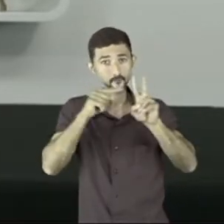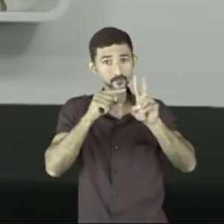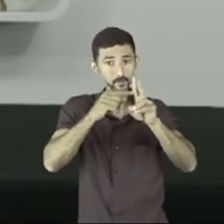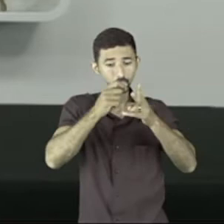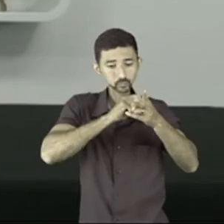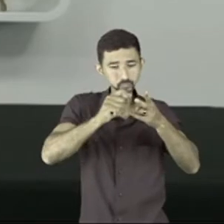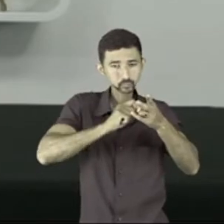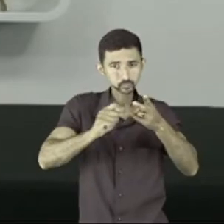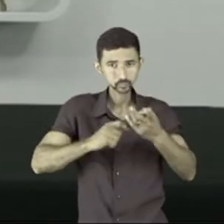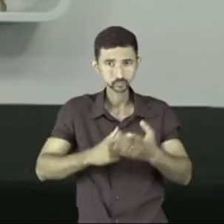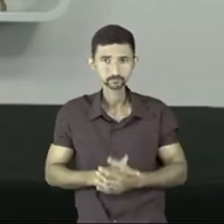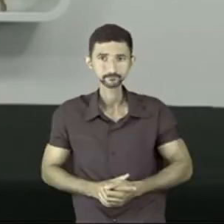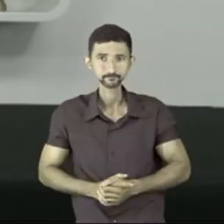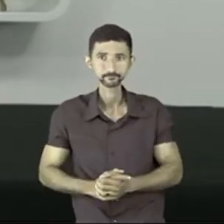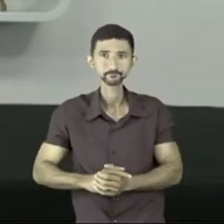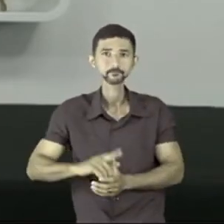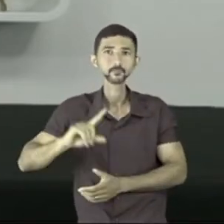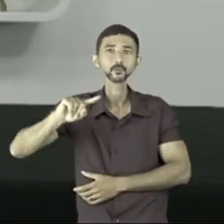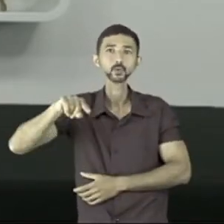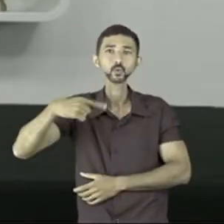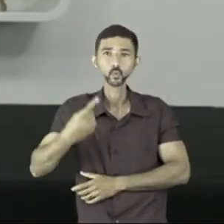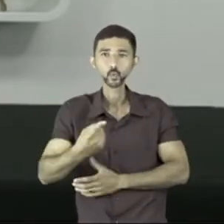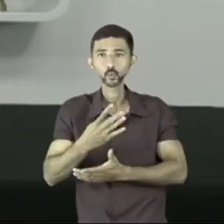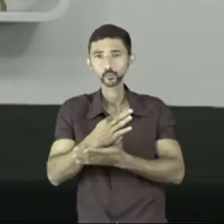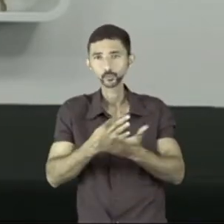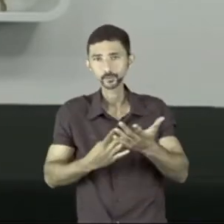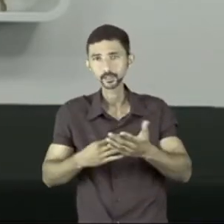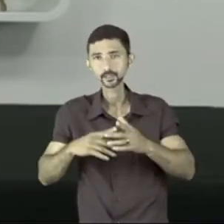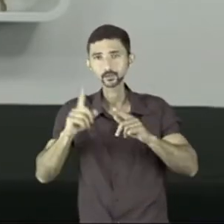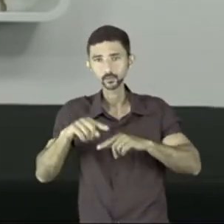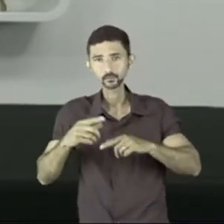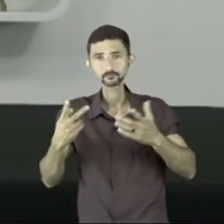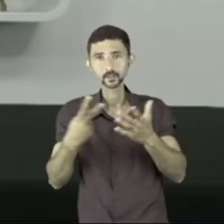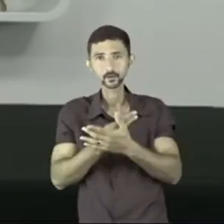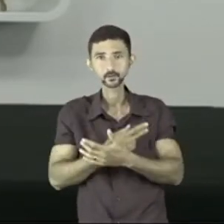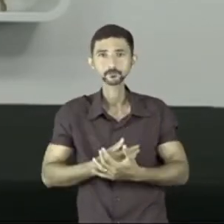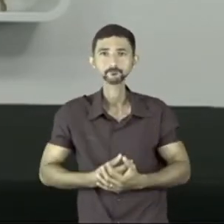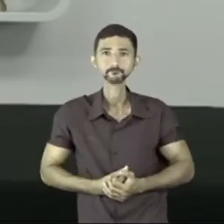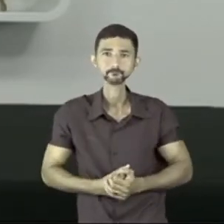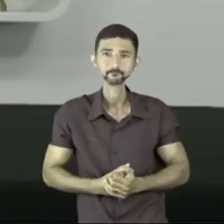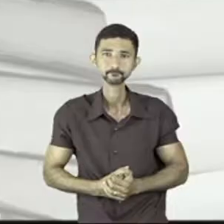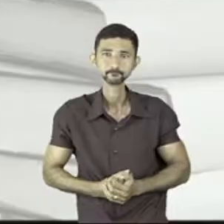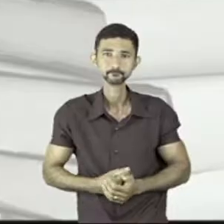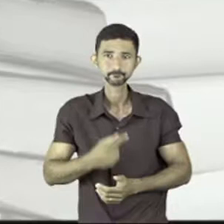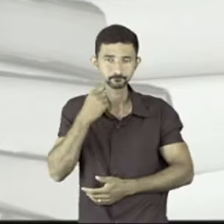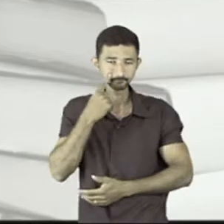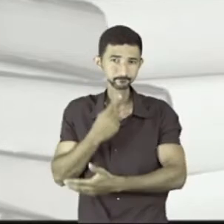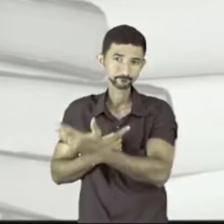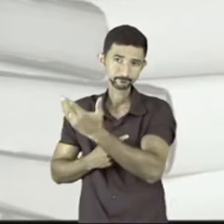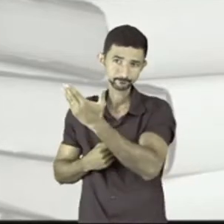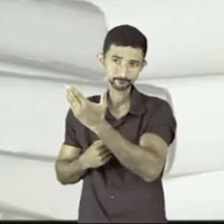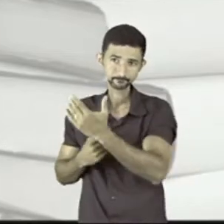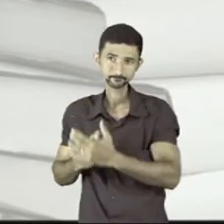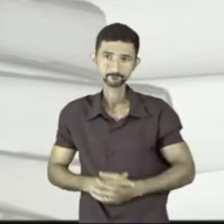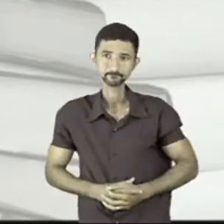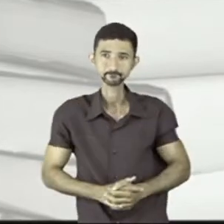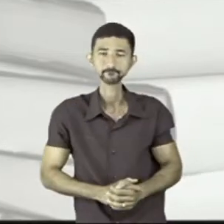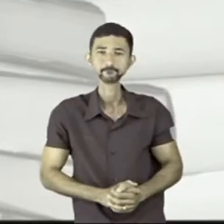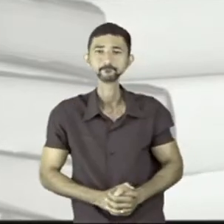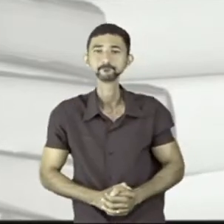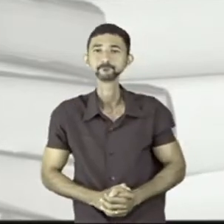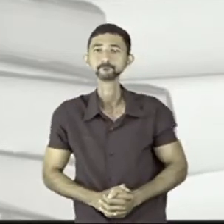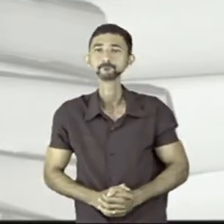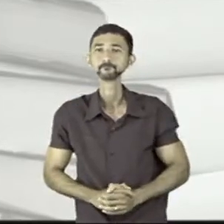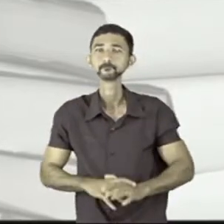Nós vamos ver num outro texto, daqui a pouquinho, o que isso pode acontecer. Então, volta lá para a tirinha para você pensar a